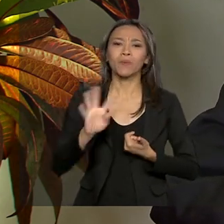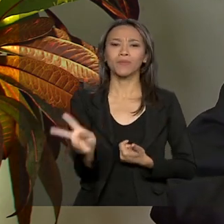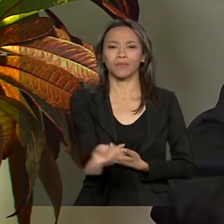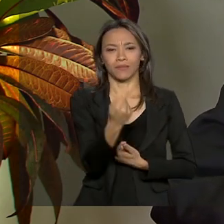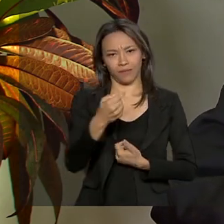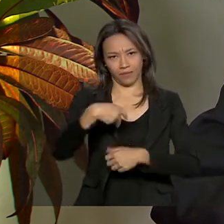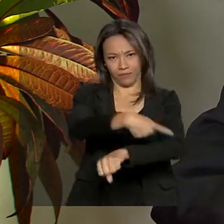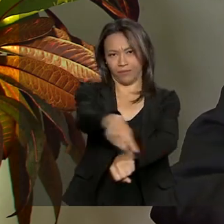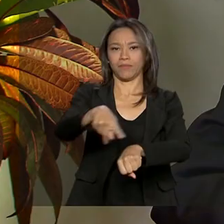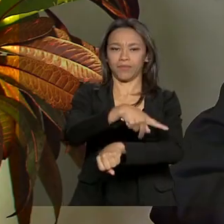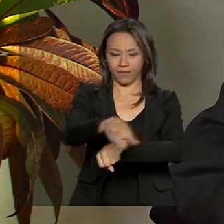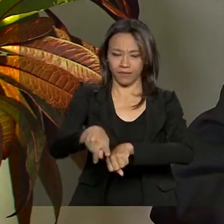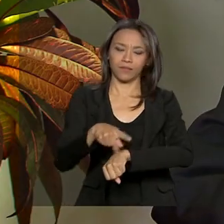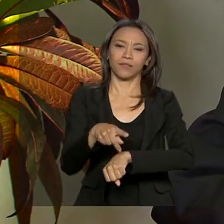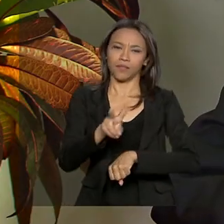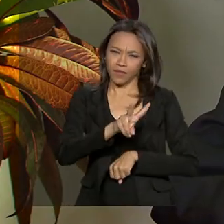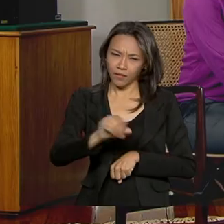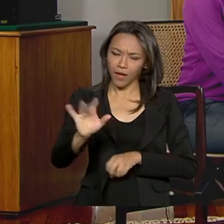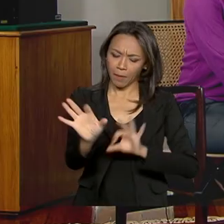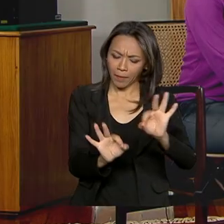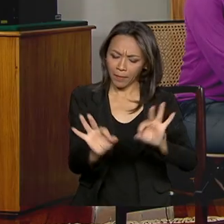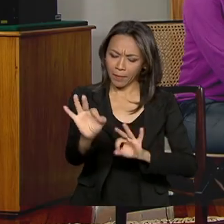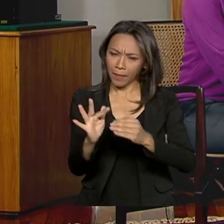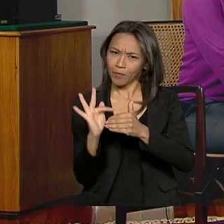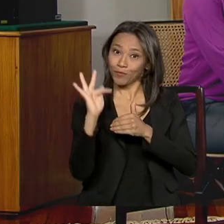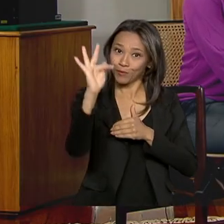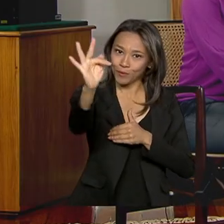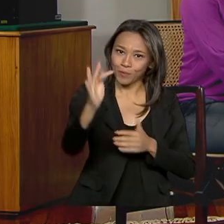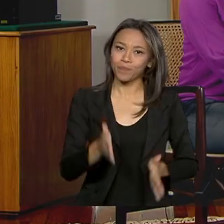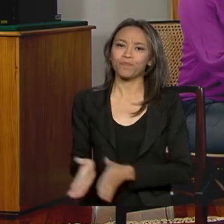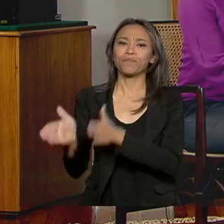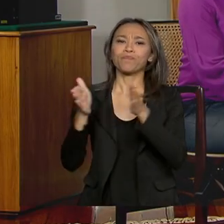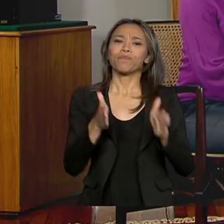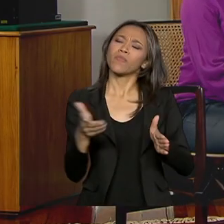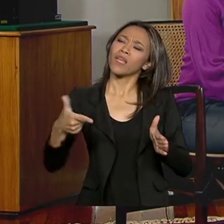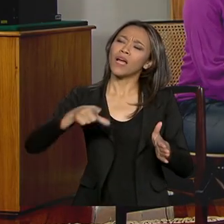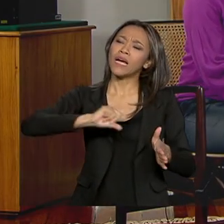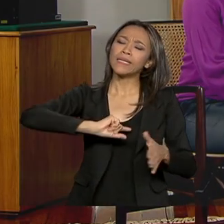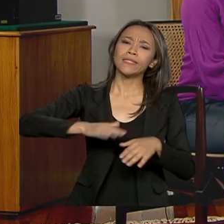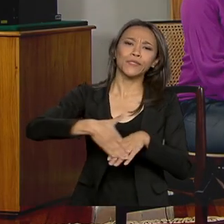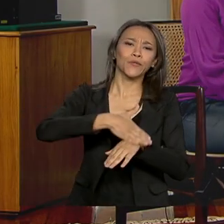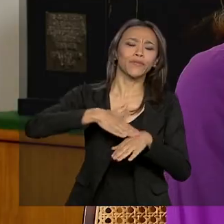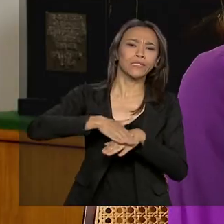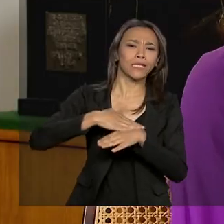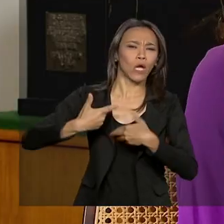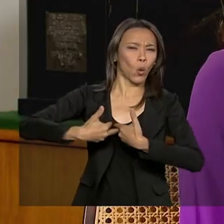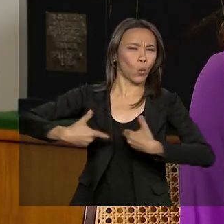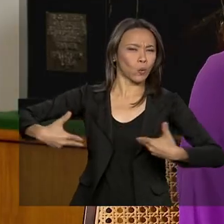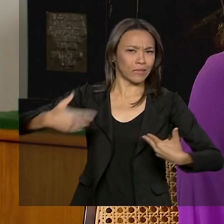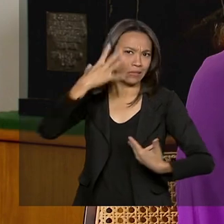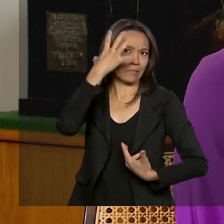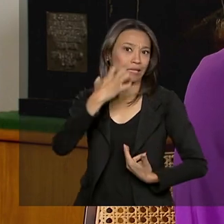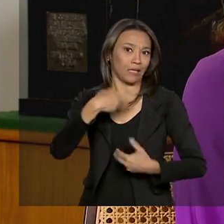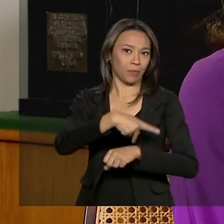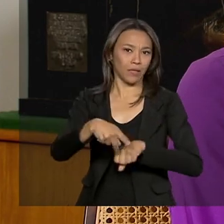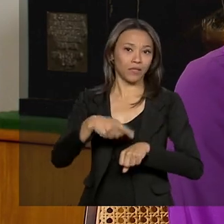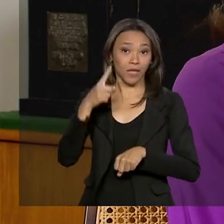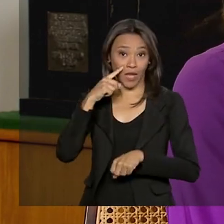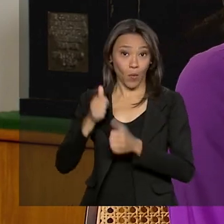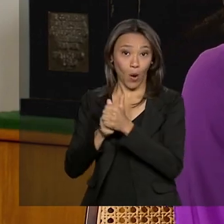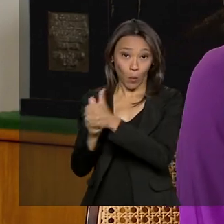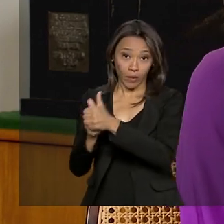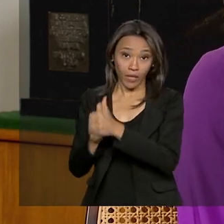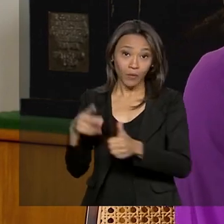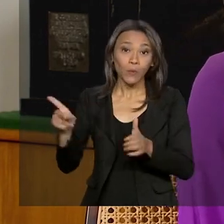e que naturalmente vão se projetar no futuro. General, antes da gente conversar sobre as coisas sérias do país, eu acompanhei no seu Twitter